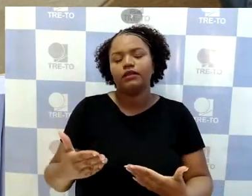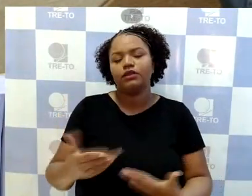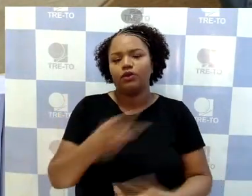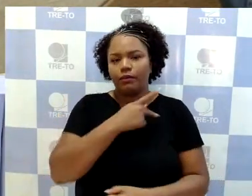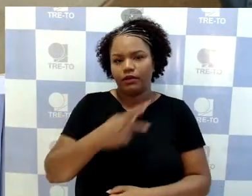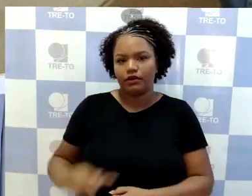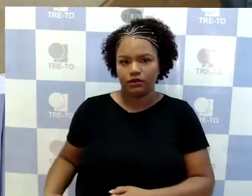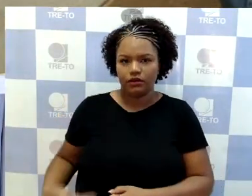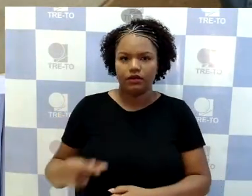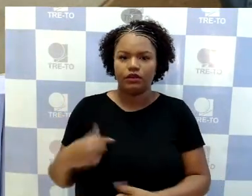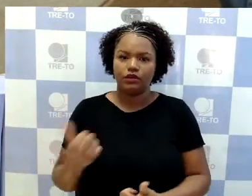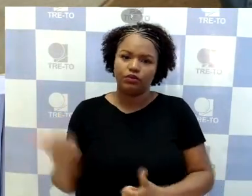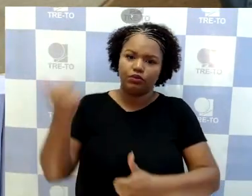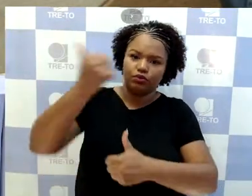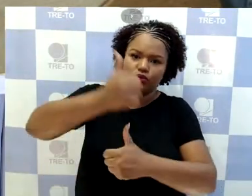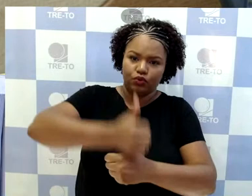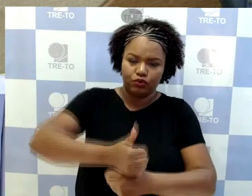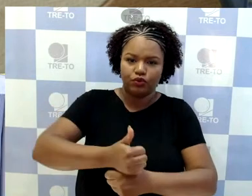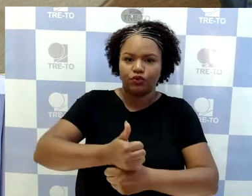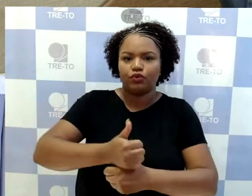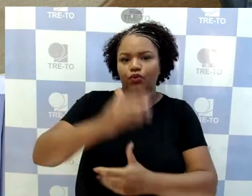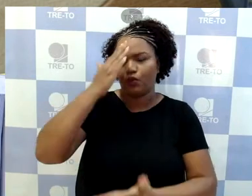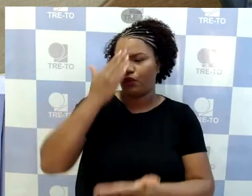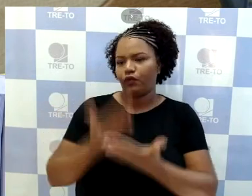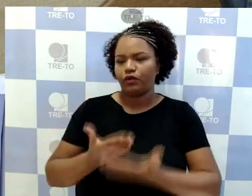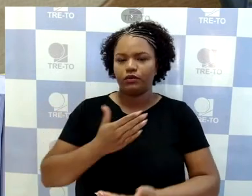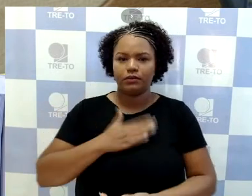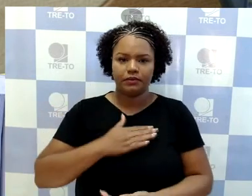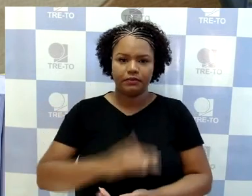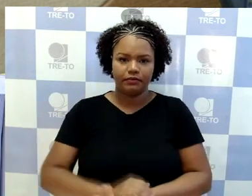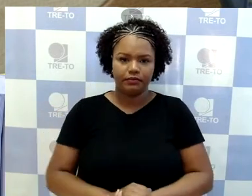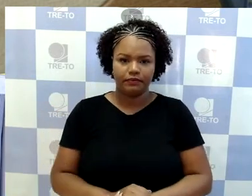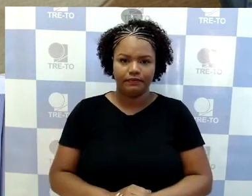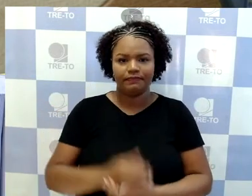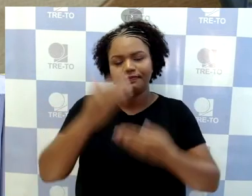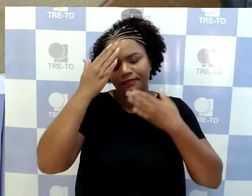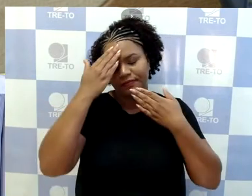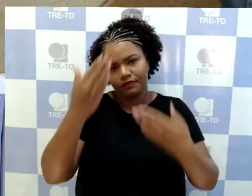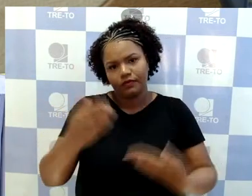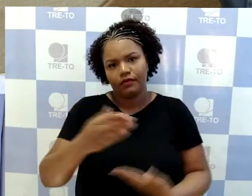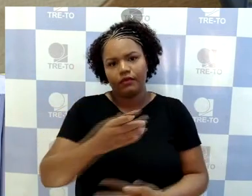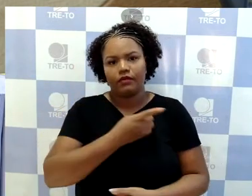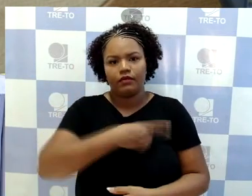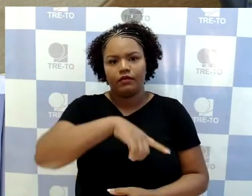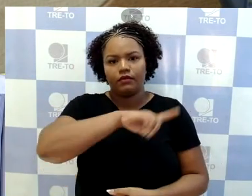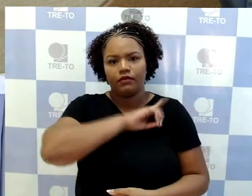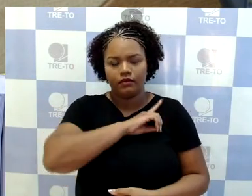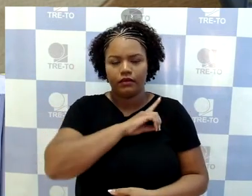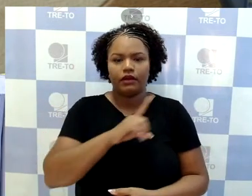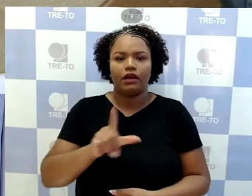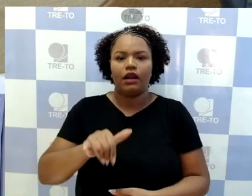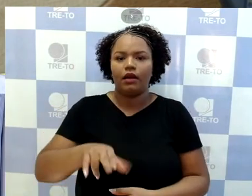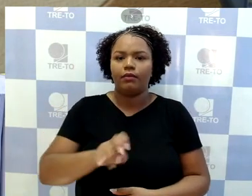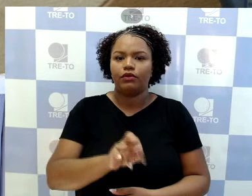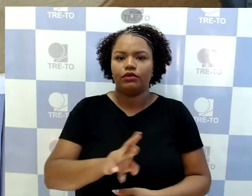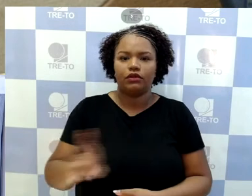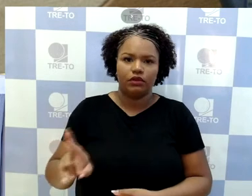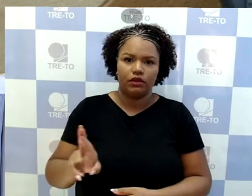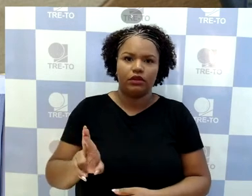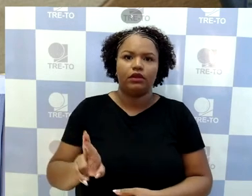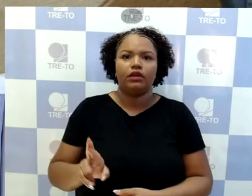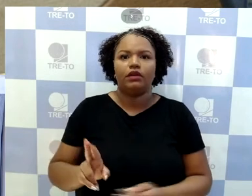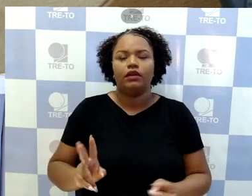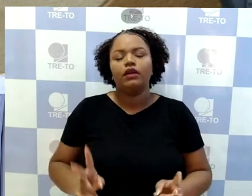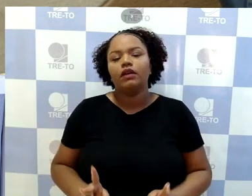substituí-lo nesse momento. Obrigado, desembargador Lomunier. Dando continuidade, então, ao item